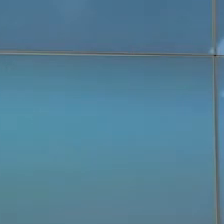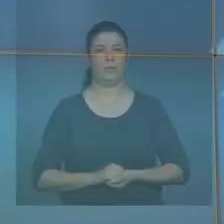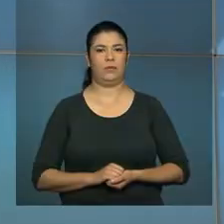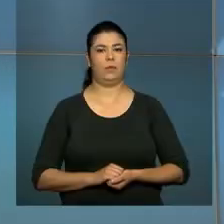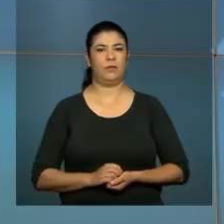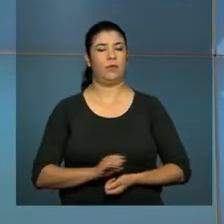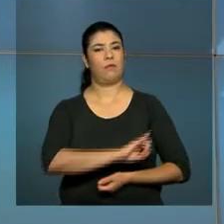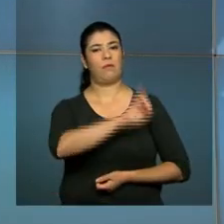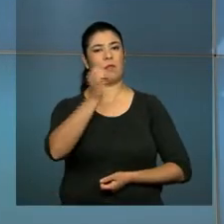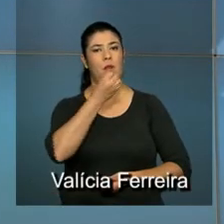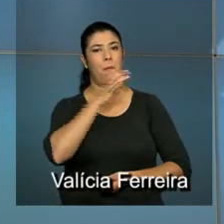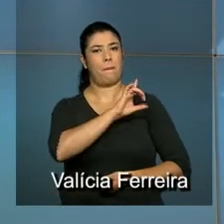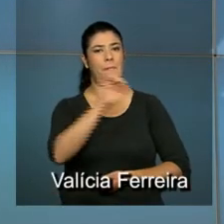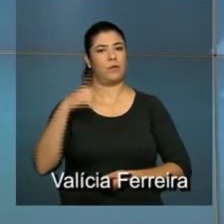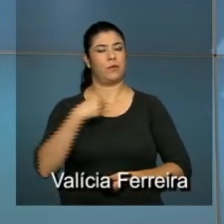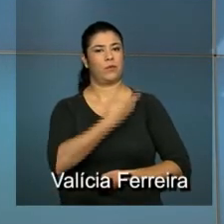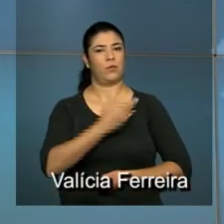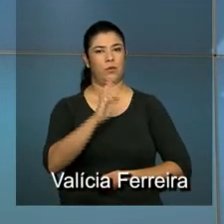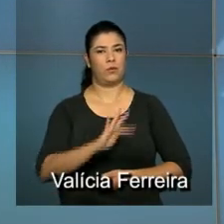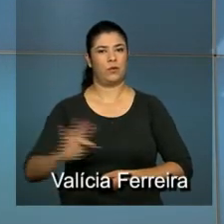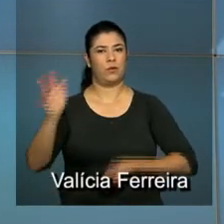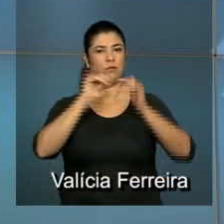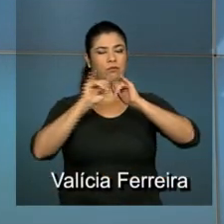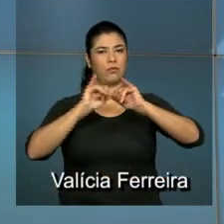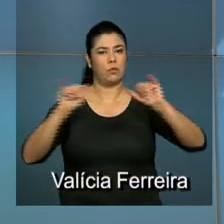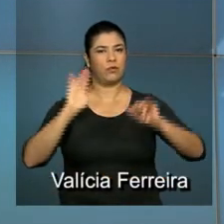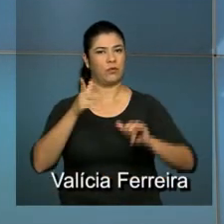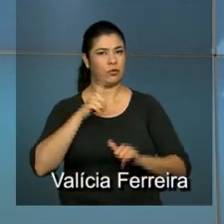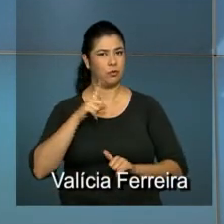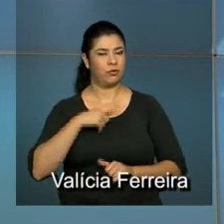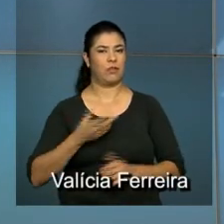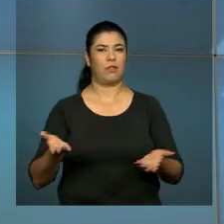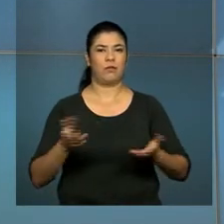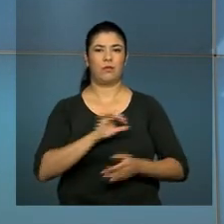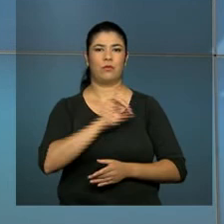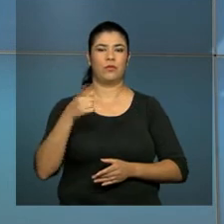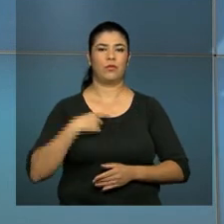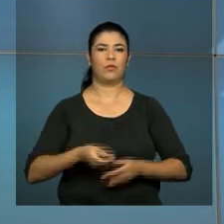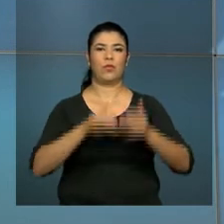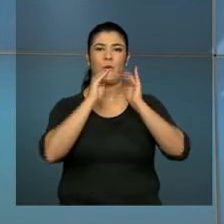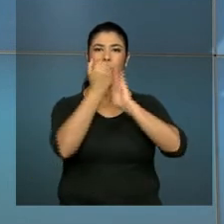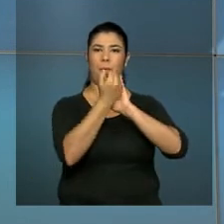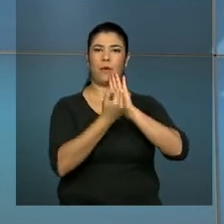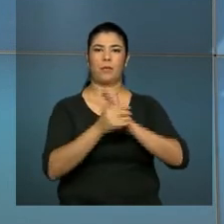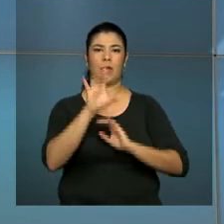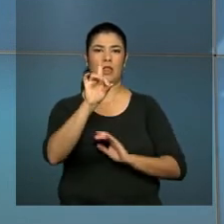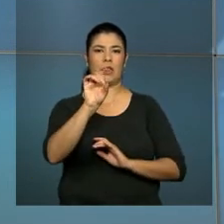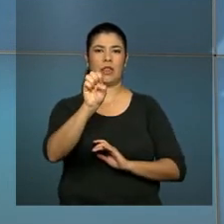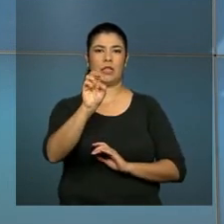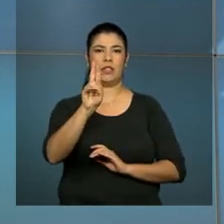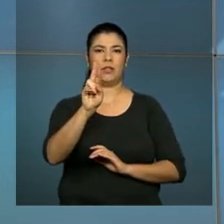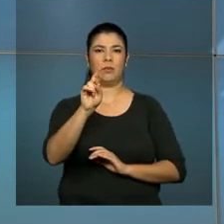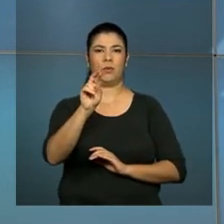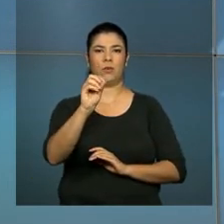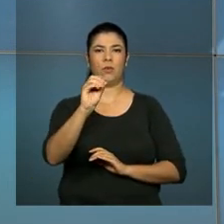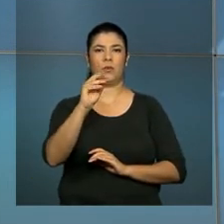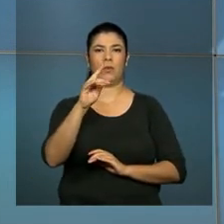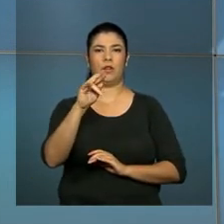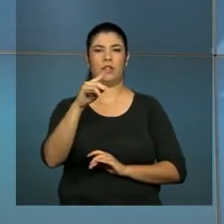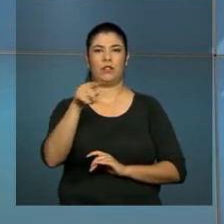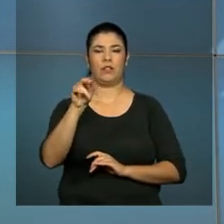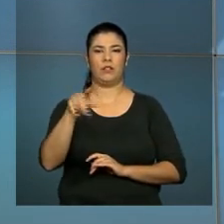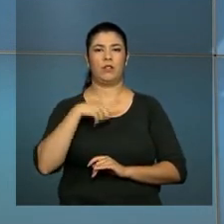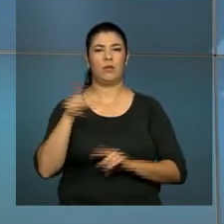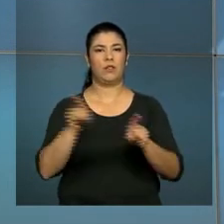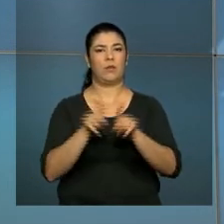Olá, bom dia. O Governo Federal lança logo mais em Brasília o programa de desburocratização e simplificação das ações de